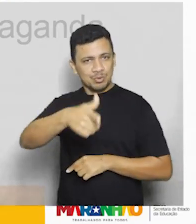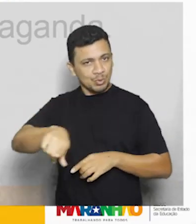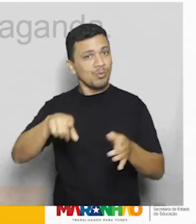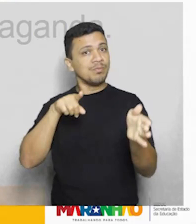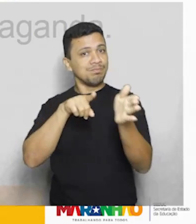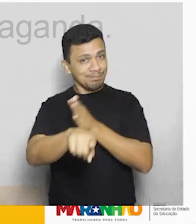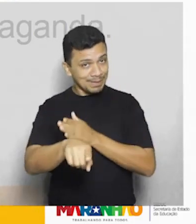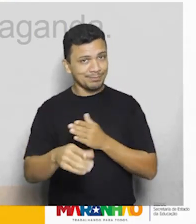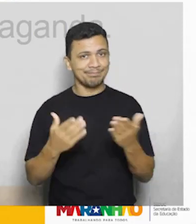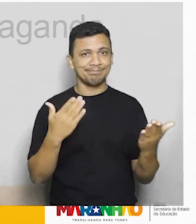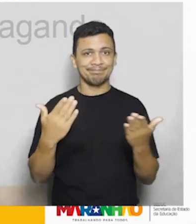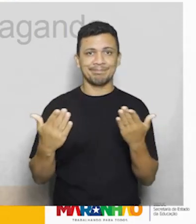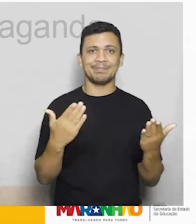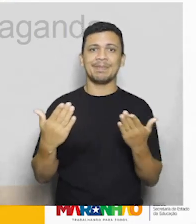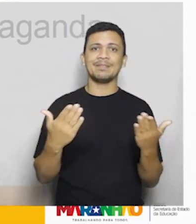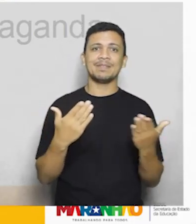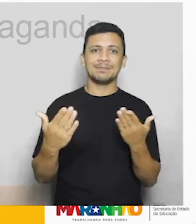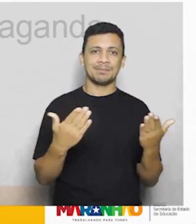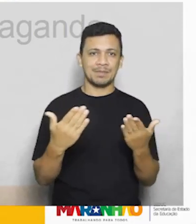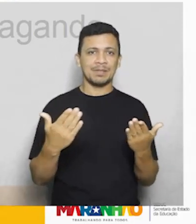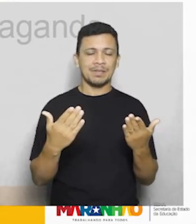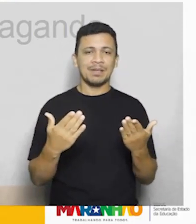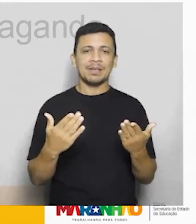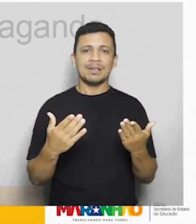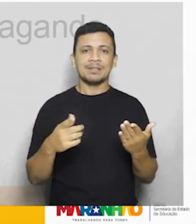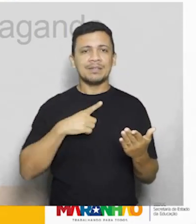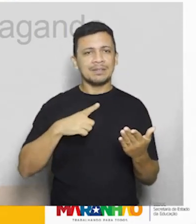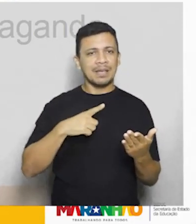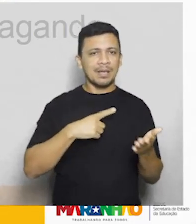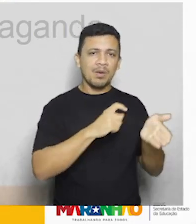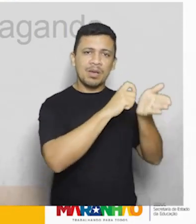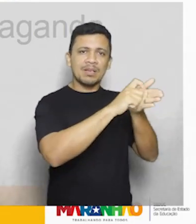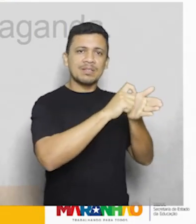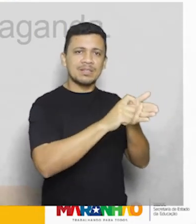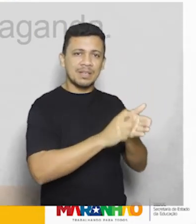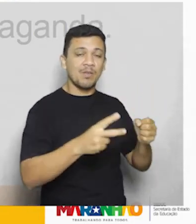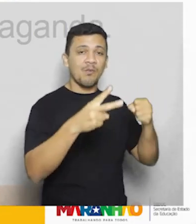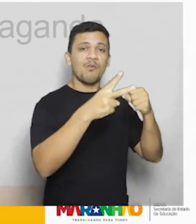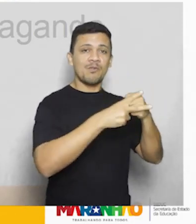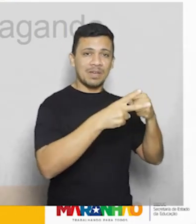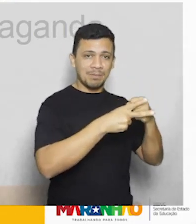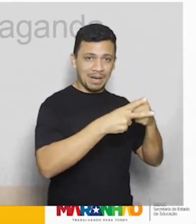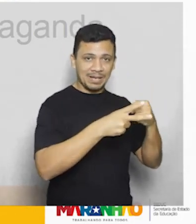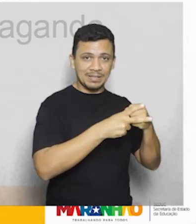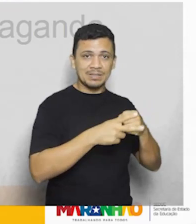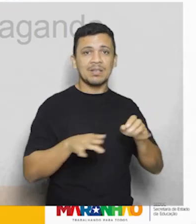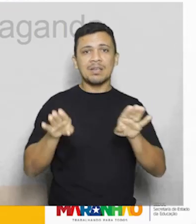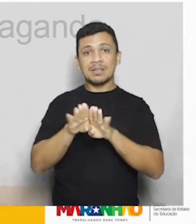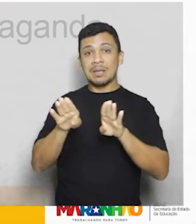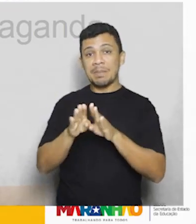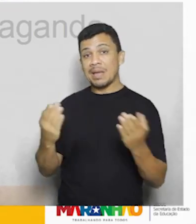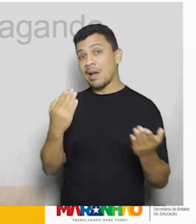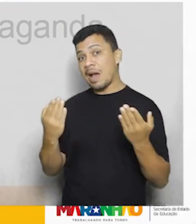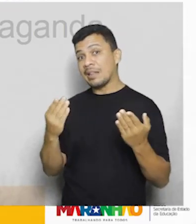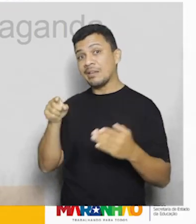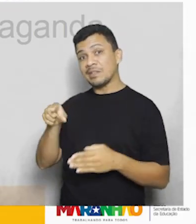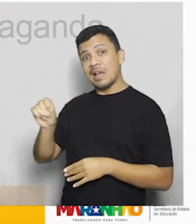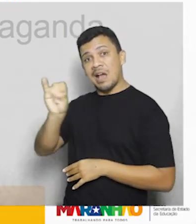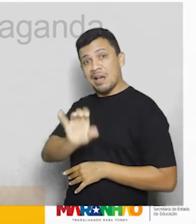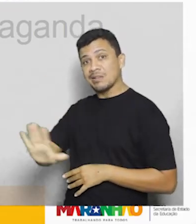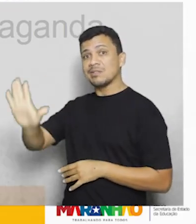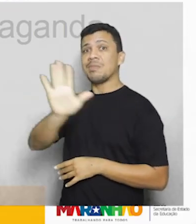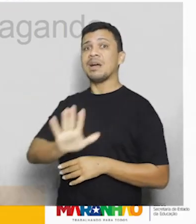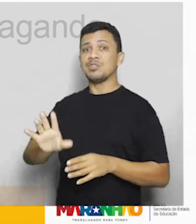para analisar, né, os termos escritos, os verbais e os não verbais, as imagens, né. Do anúncio